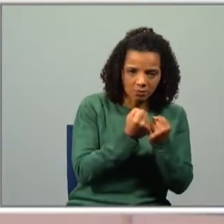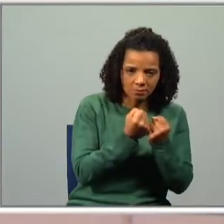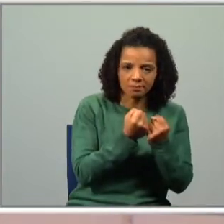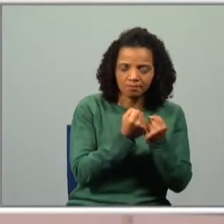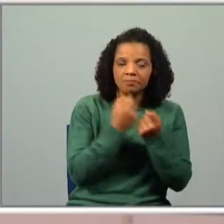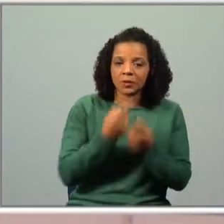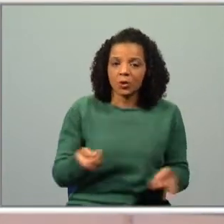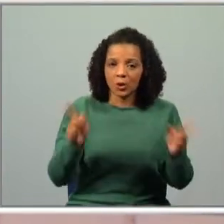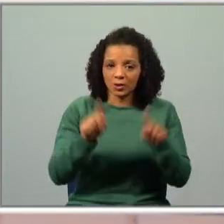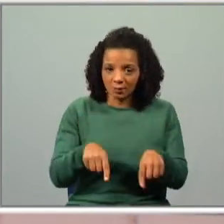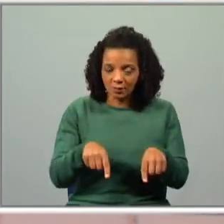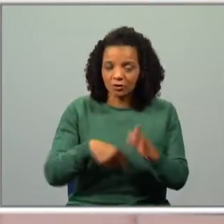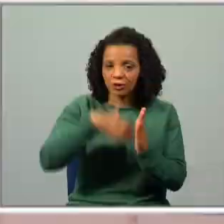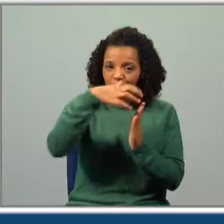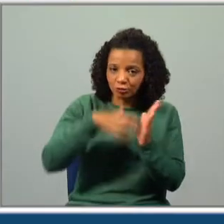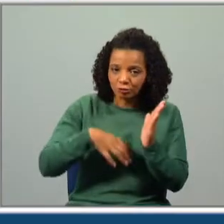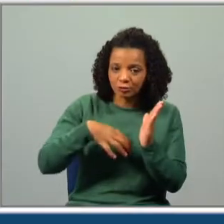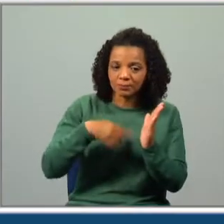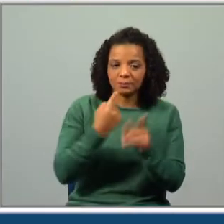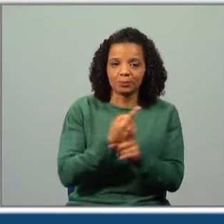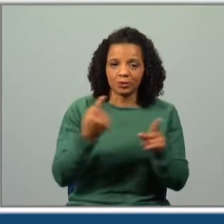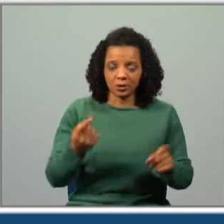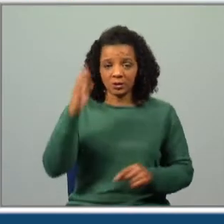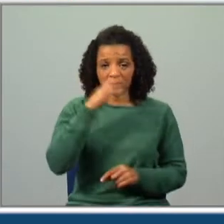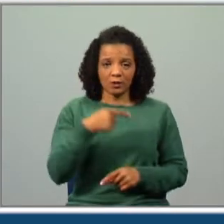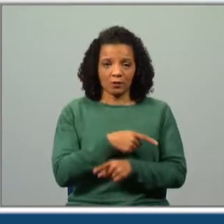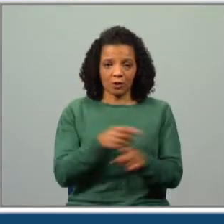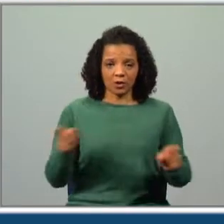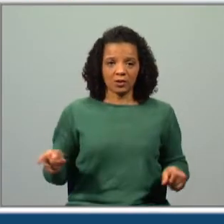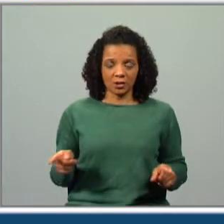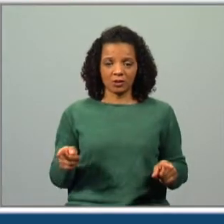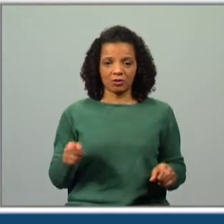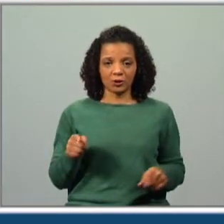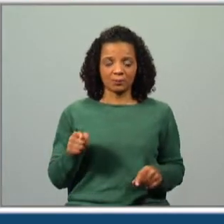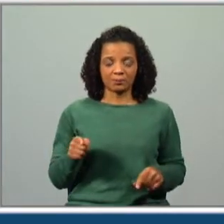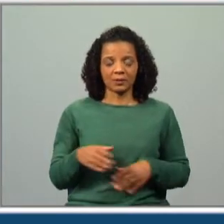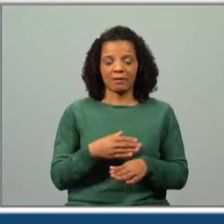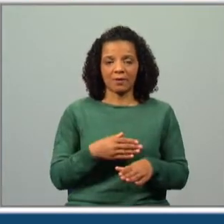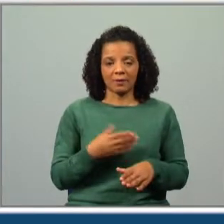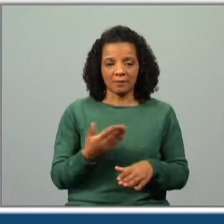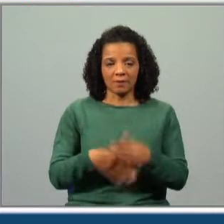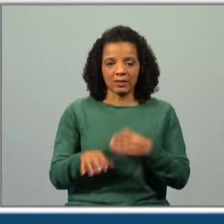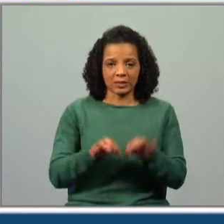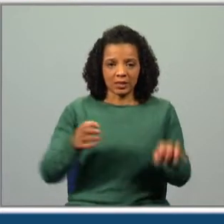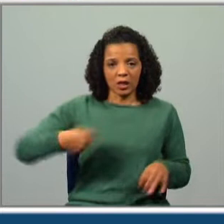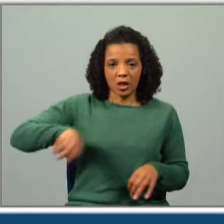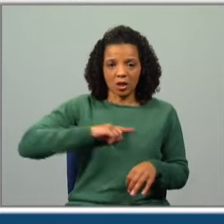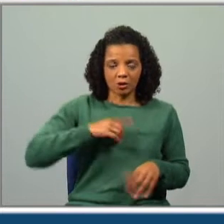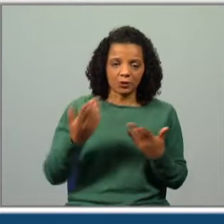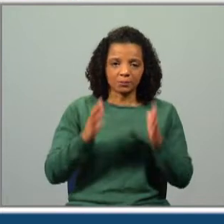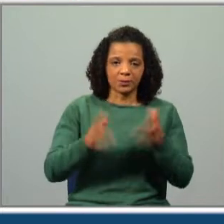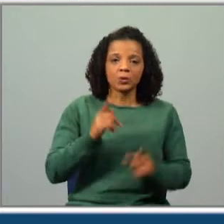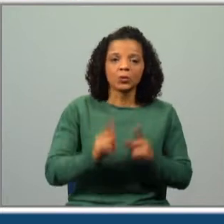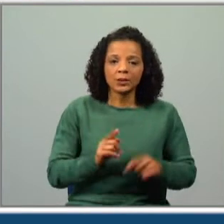Volto aqui a apresentar-vos o excerto, porque se vocês estão a aplicar aí desse lado ao mesmo tempo que nós, o que é que vocês